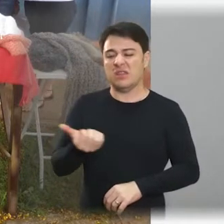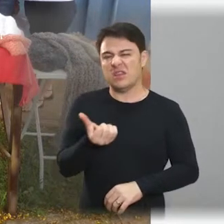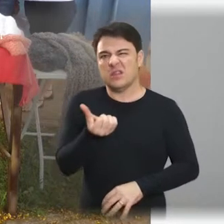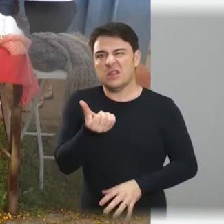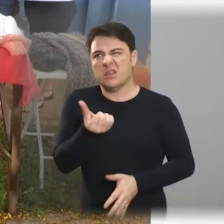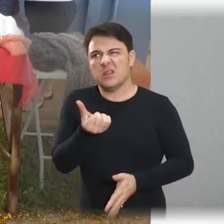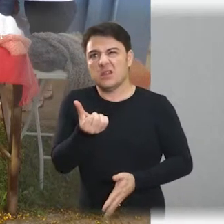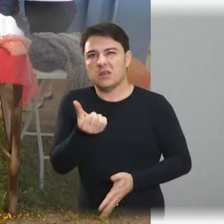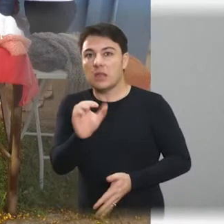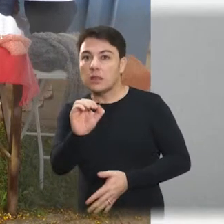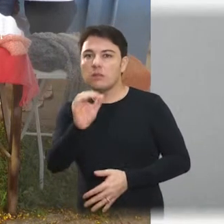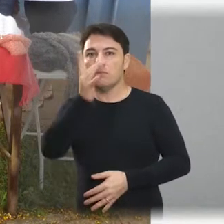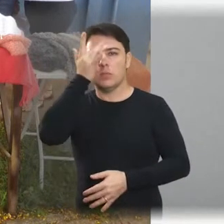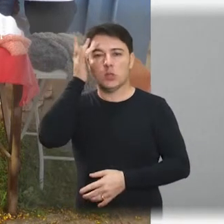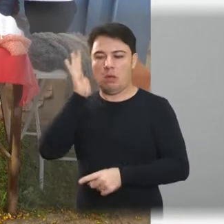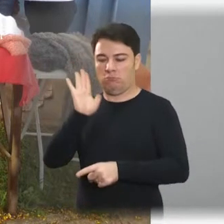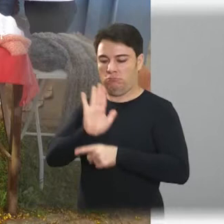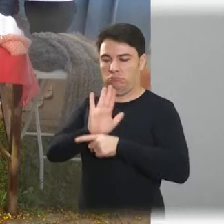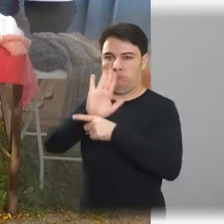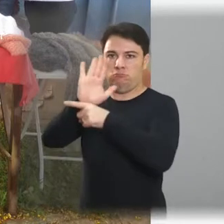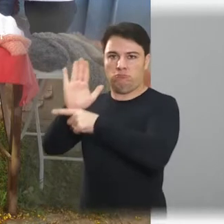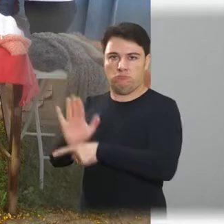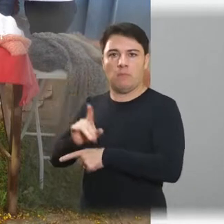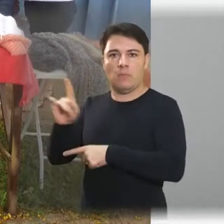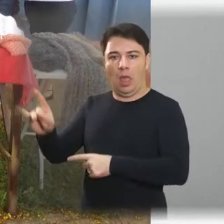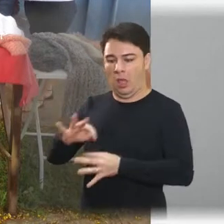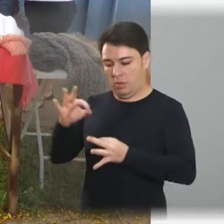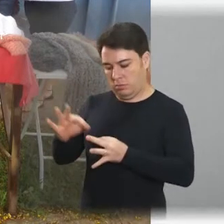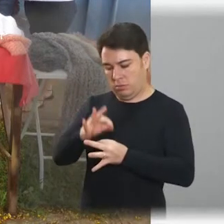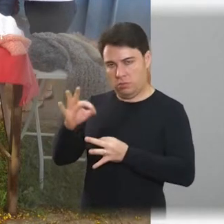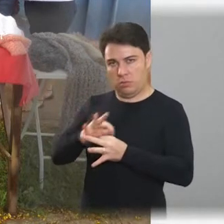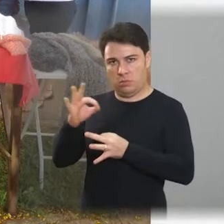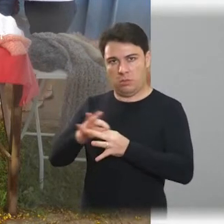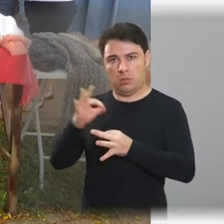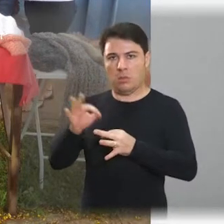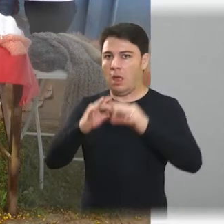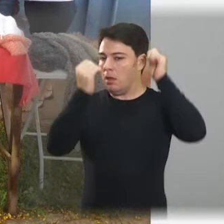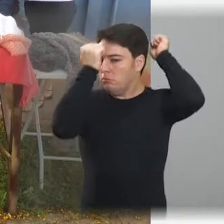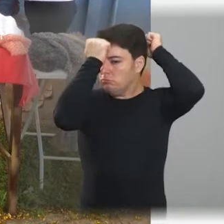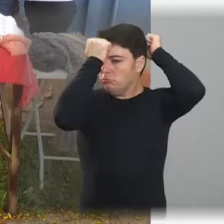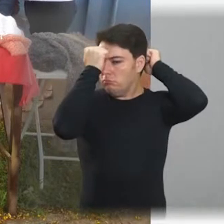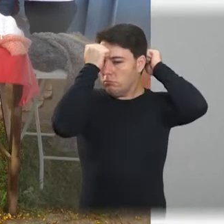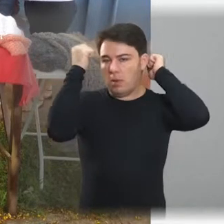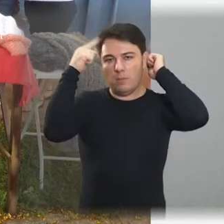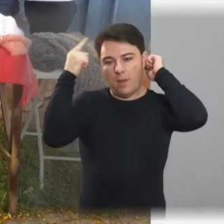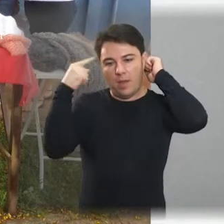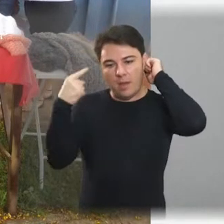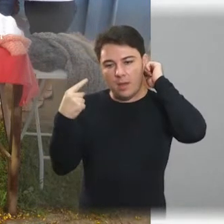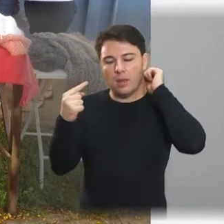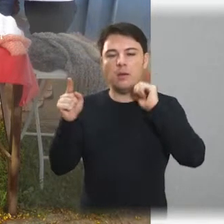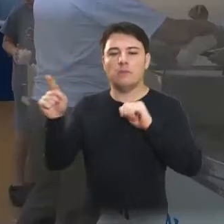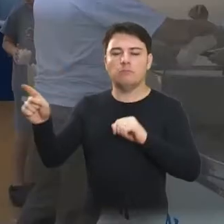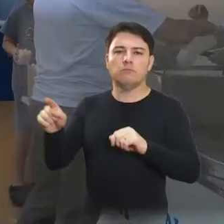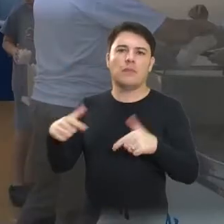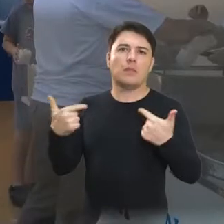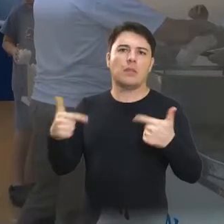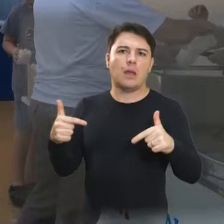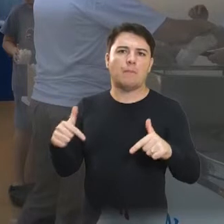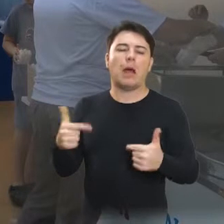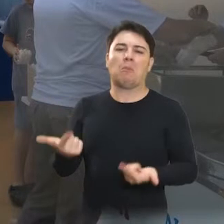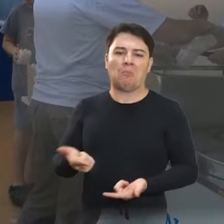colaboradores, que confissona perucas e tocas. Pode ver um trabalho muito interessante,